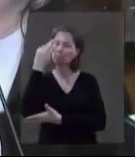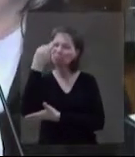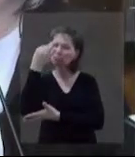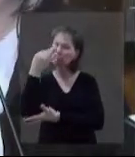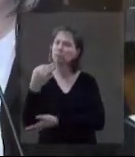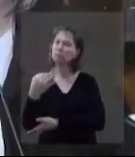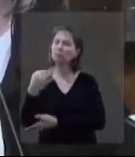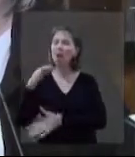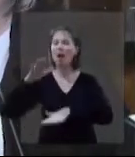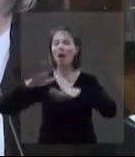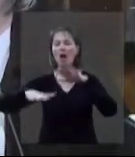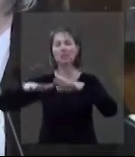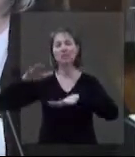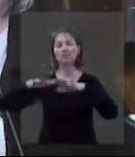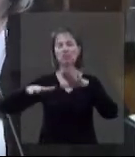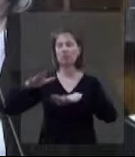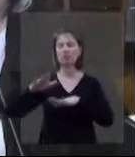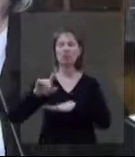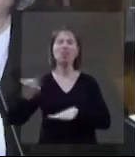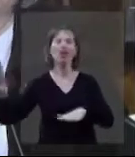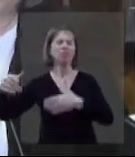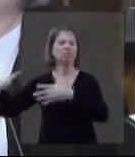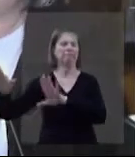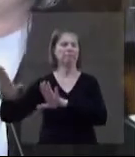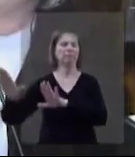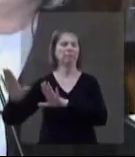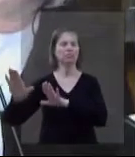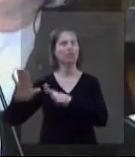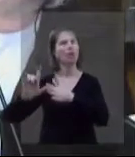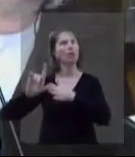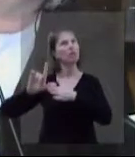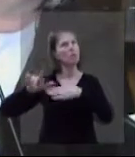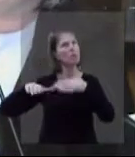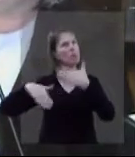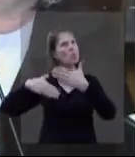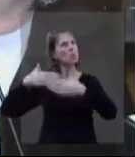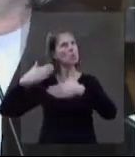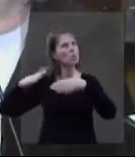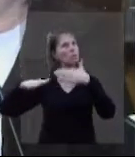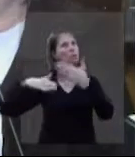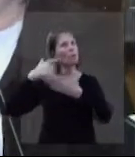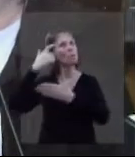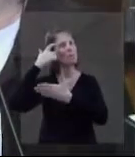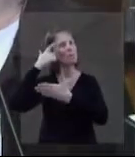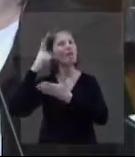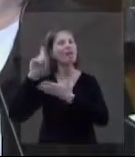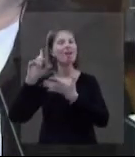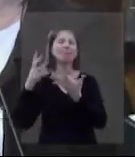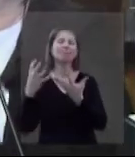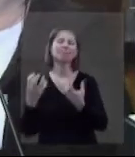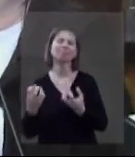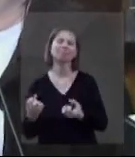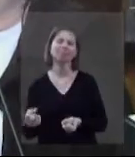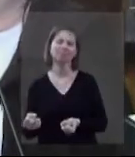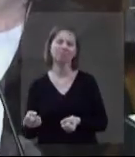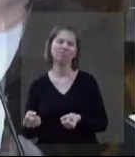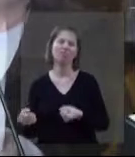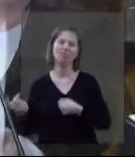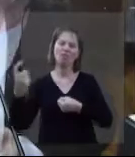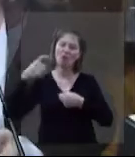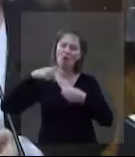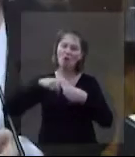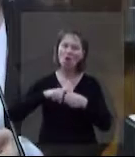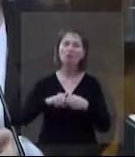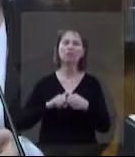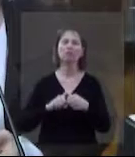muitas vezes, a gente diz um não já de cara, mas depois, na conversa, tem que... 80? Tem que voltar atrás.